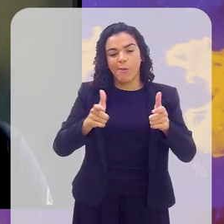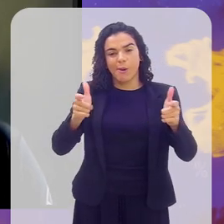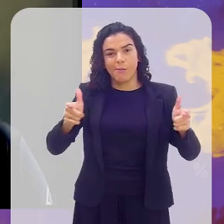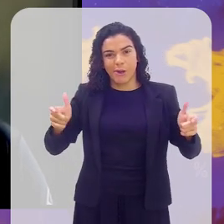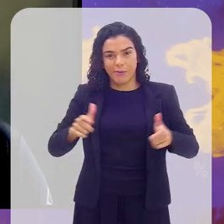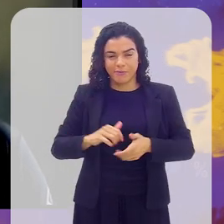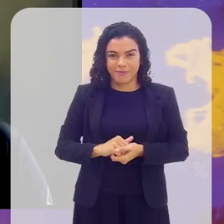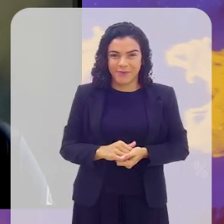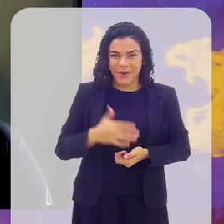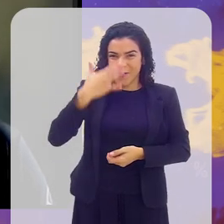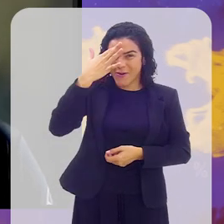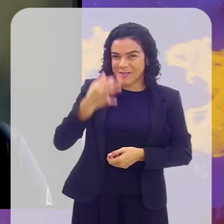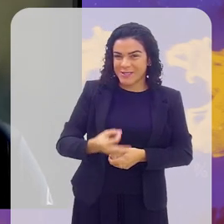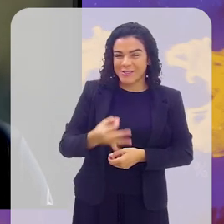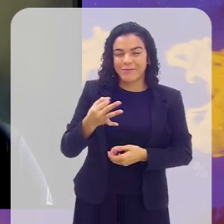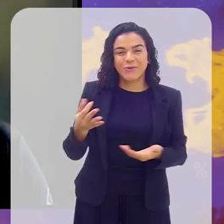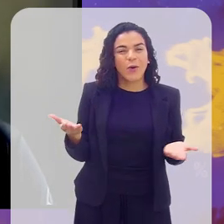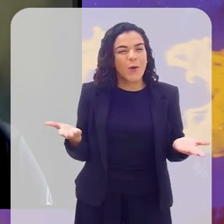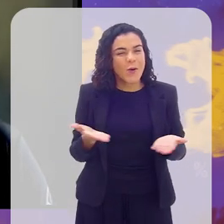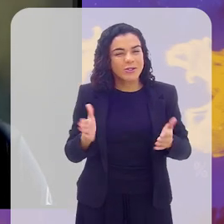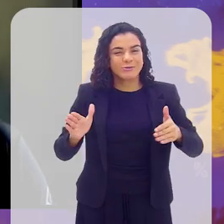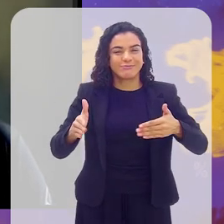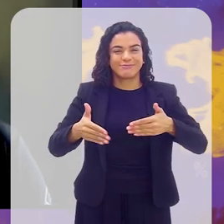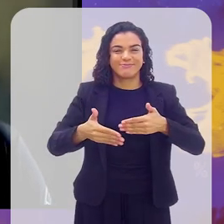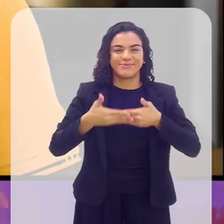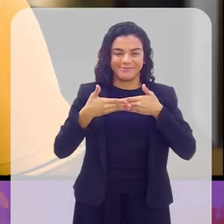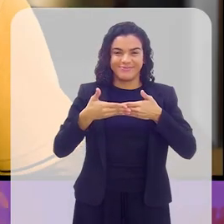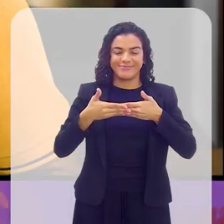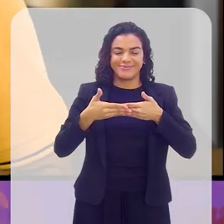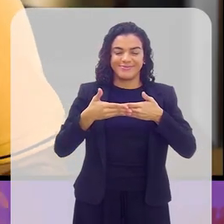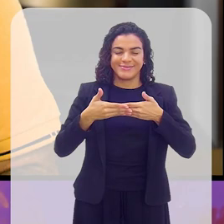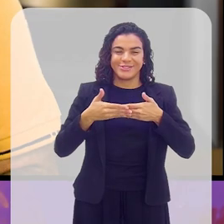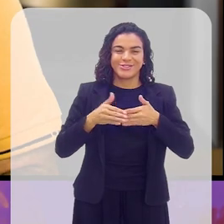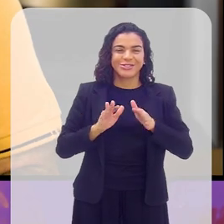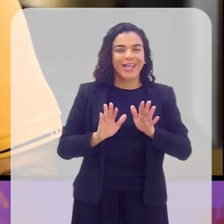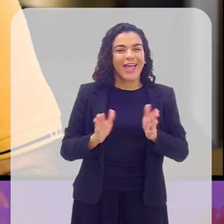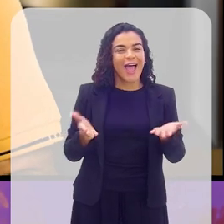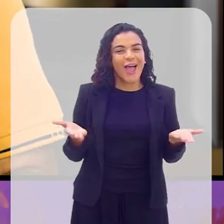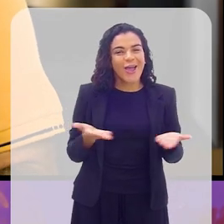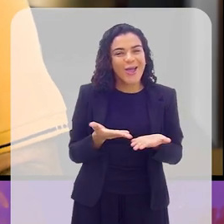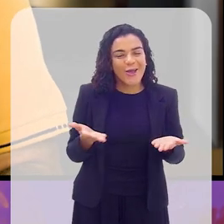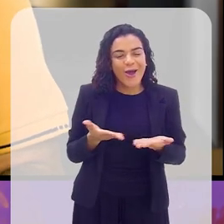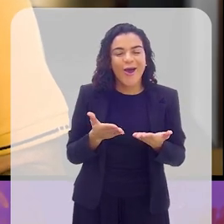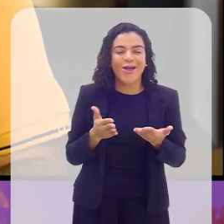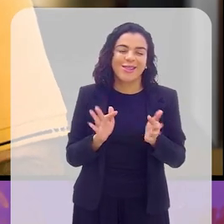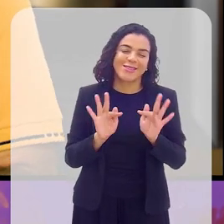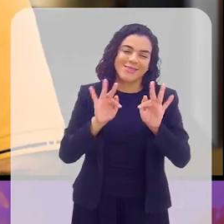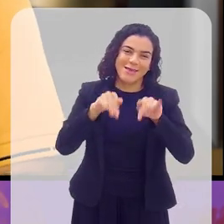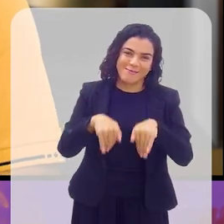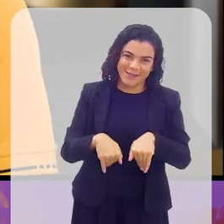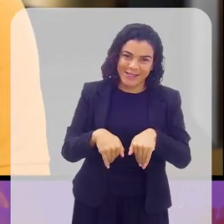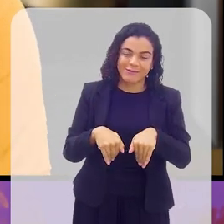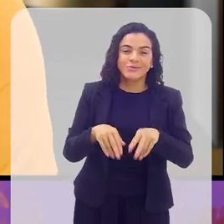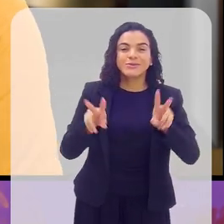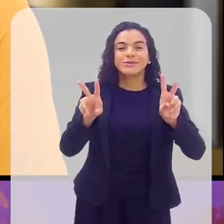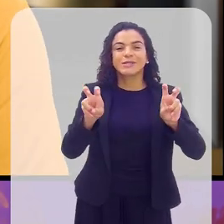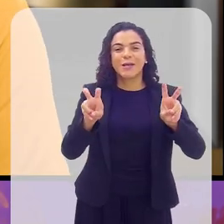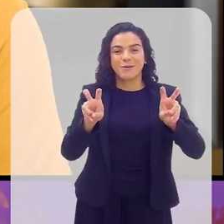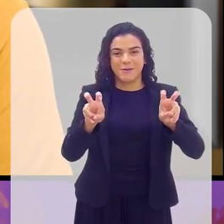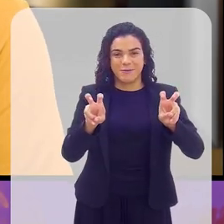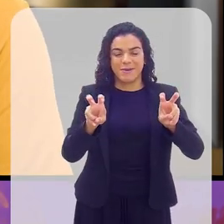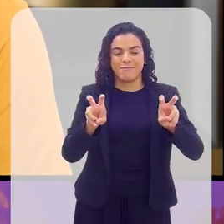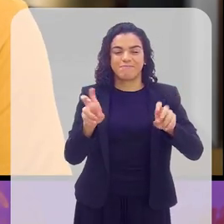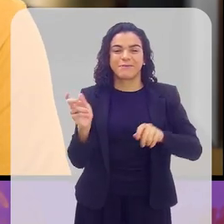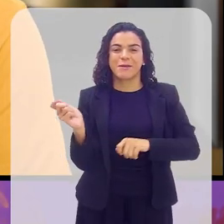continue crescendo com essa nova geração também. Com certeza. Por hoje, é só. Chegamos ao final do Arena